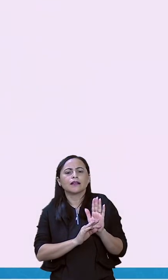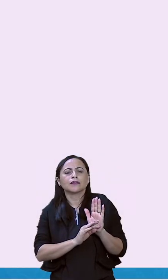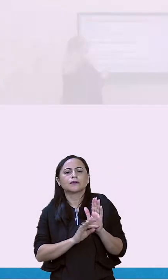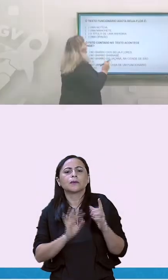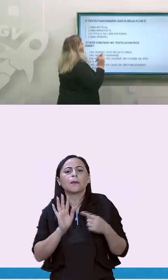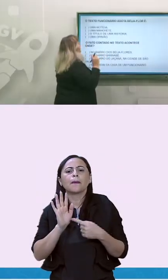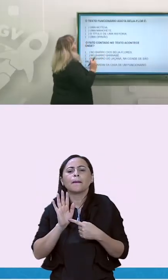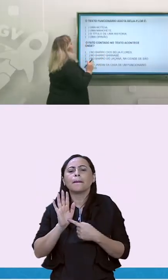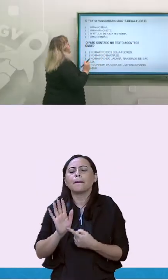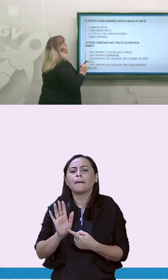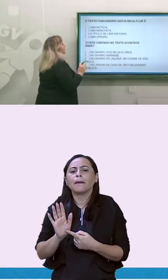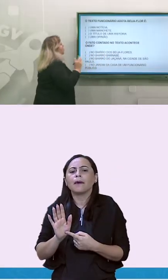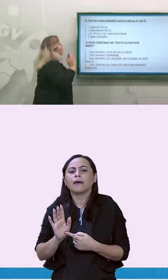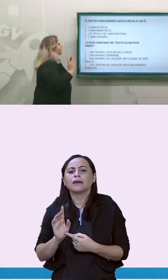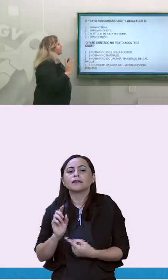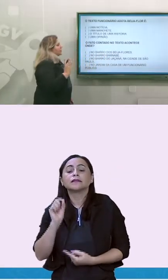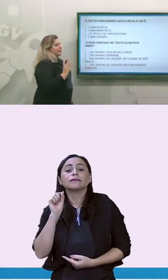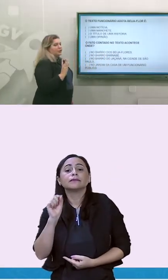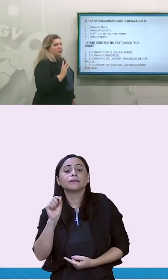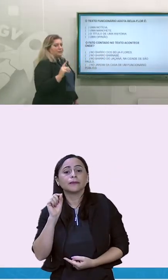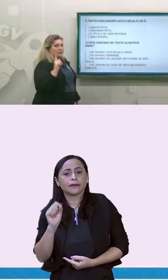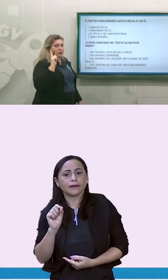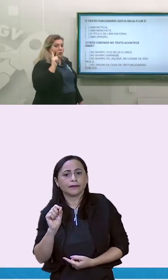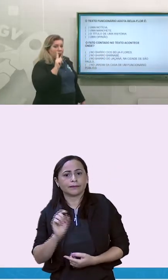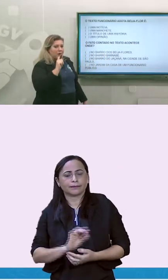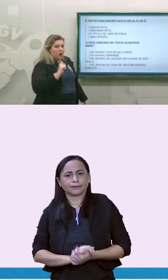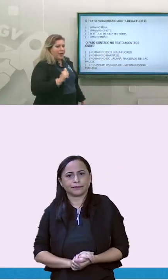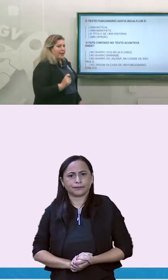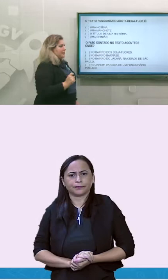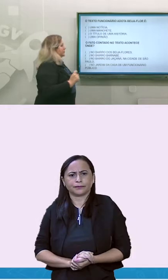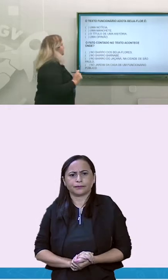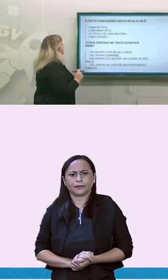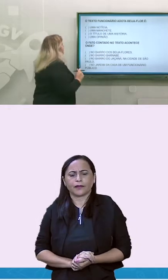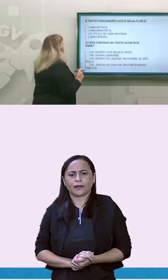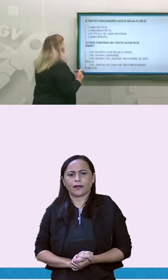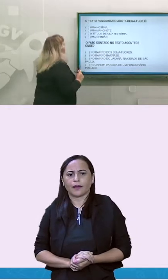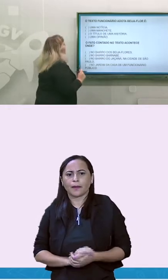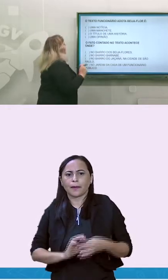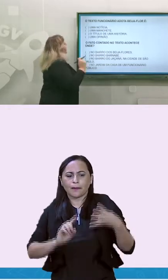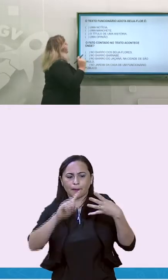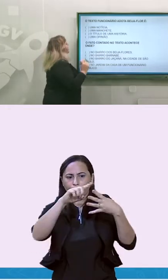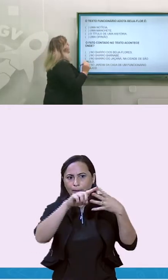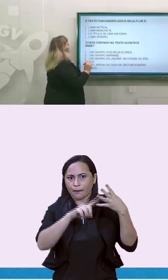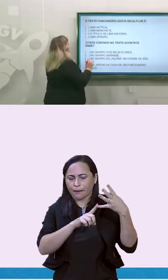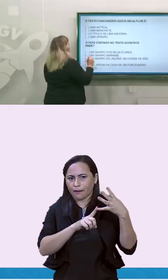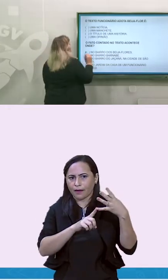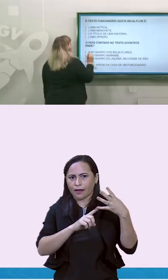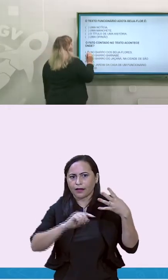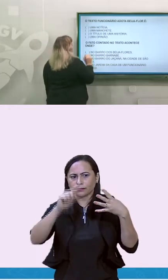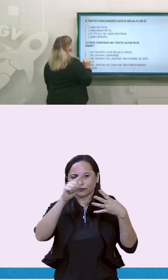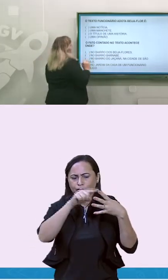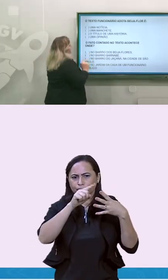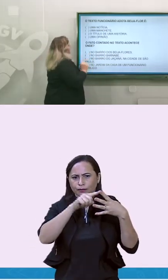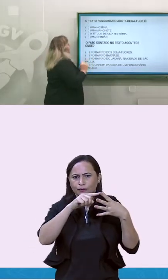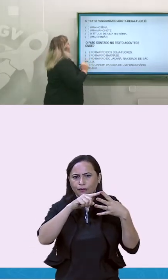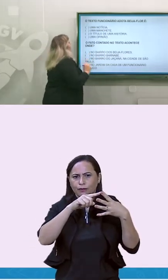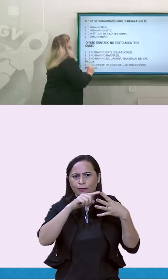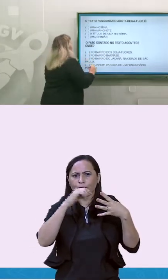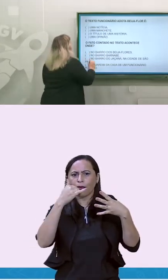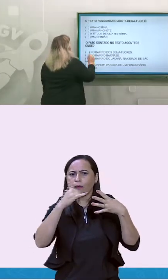adota beijar flor, ele é... Eu tenho quatro alternativas. Uma correta. Ele é uma notícia?